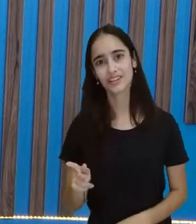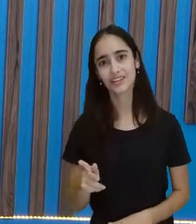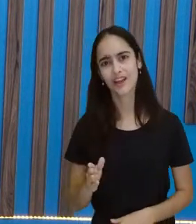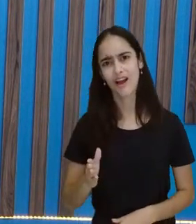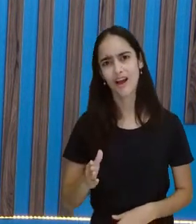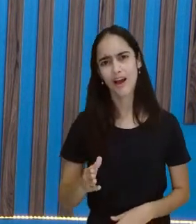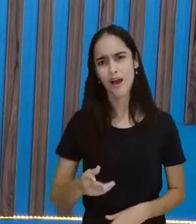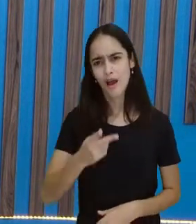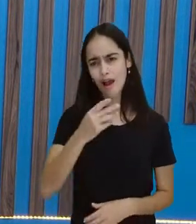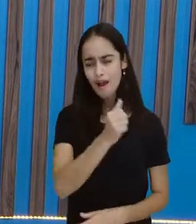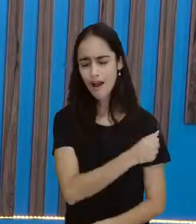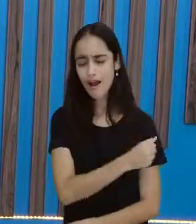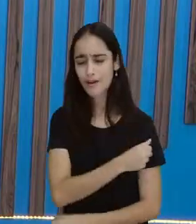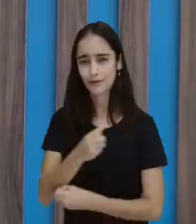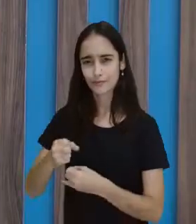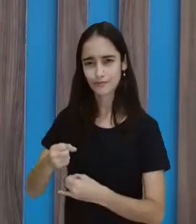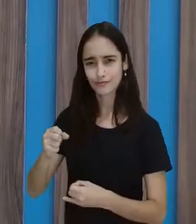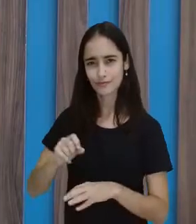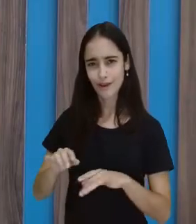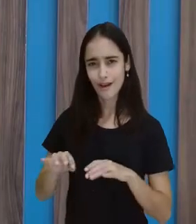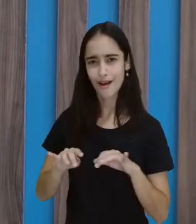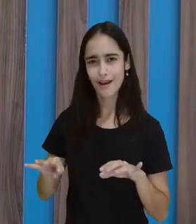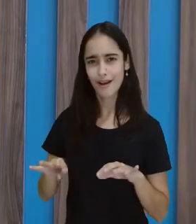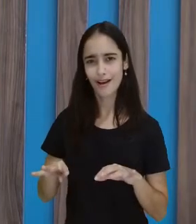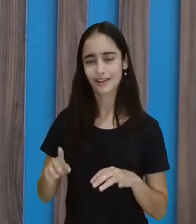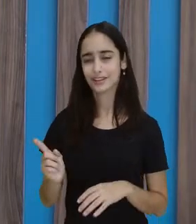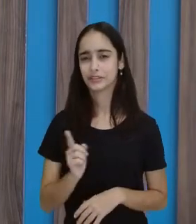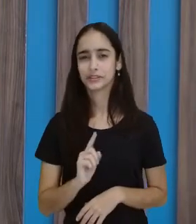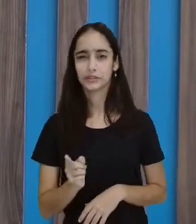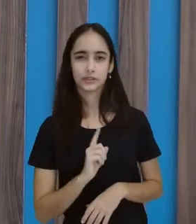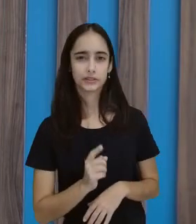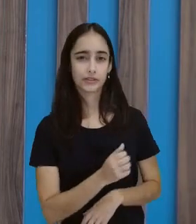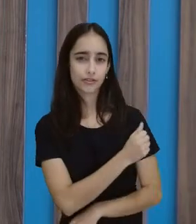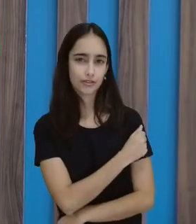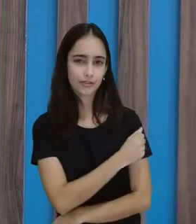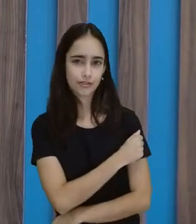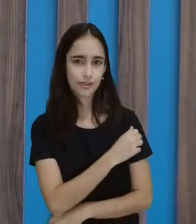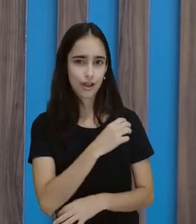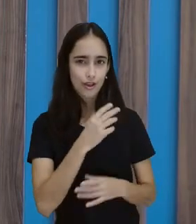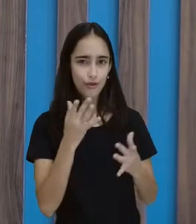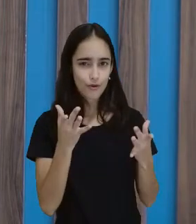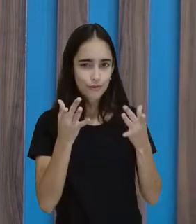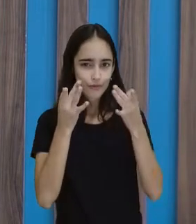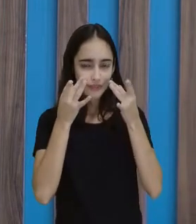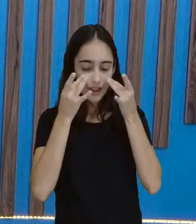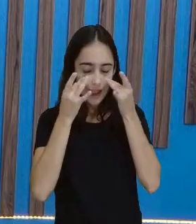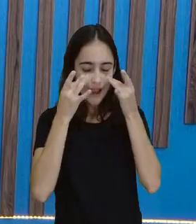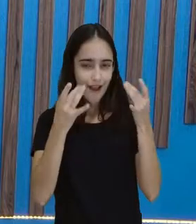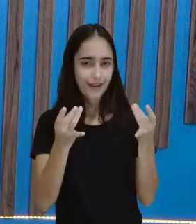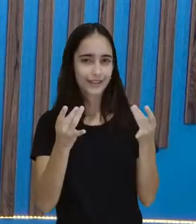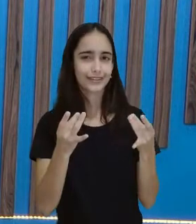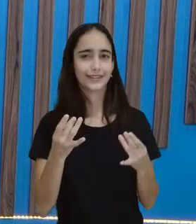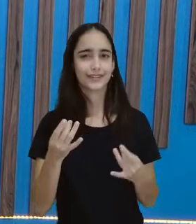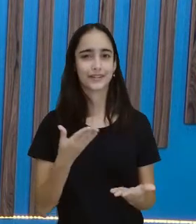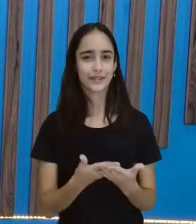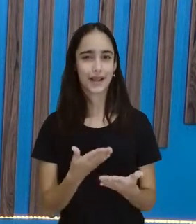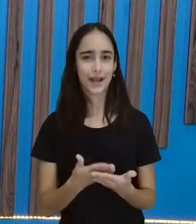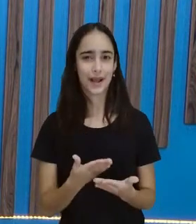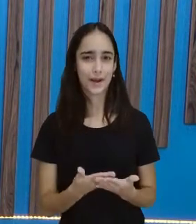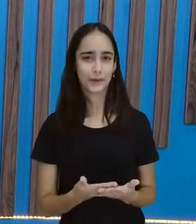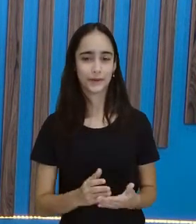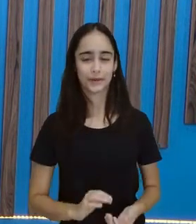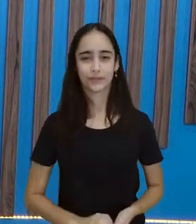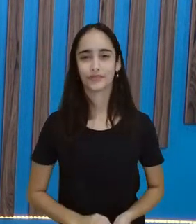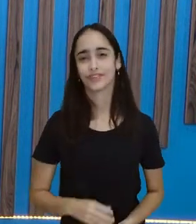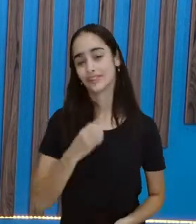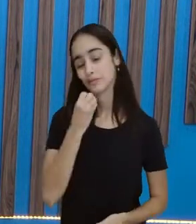alguma coisa? Não, não. As meninas estão prestando atenção aqui na sua aula e gostando da história. Ah, que bom, gente. Então, olha só.